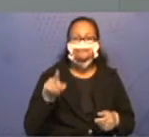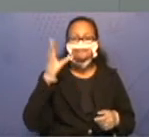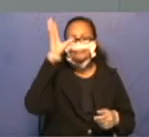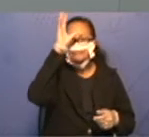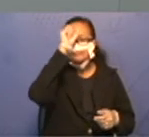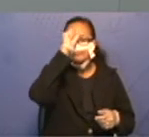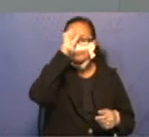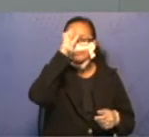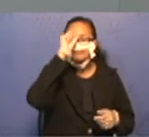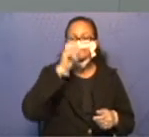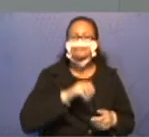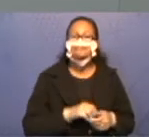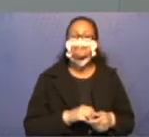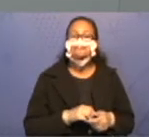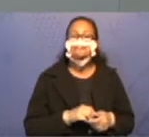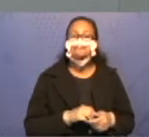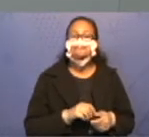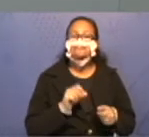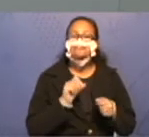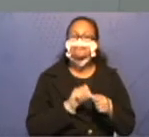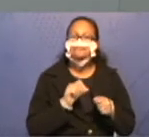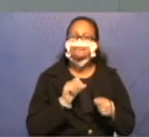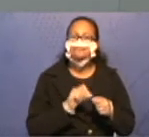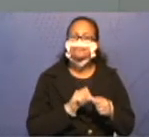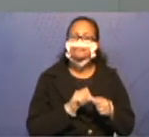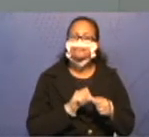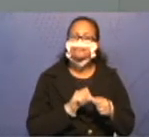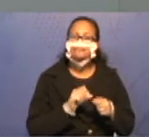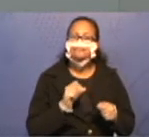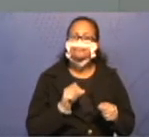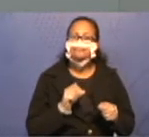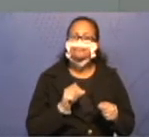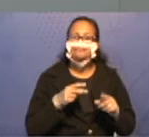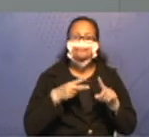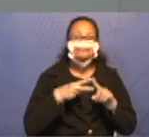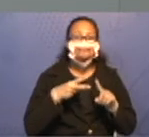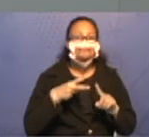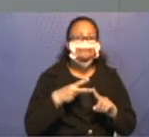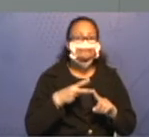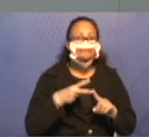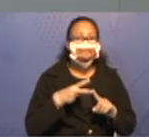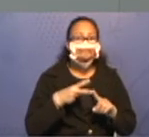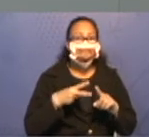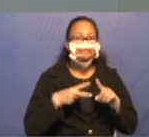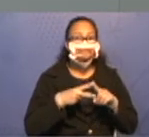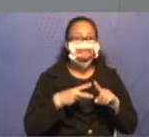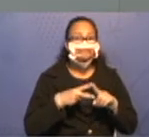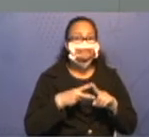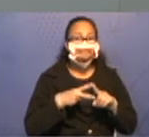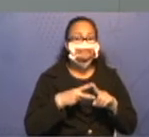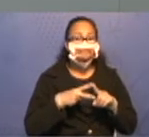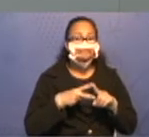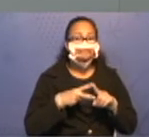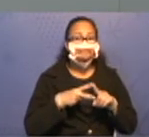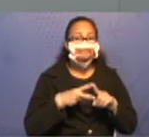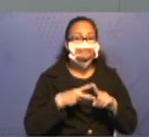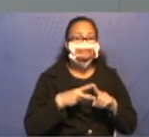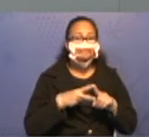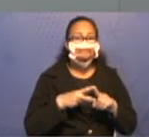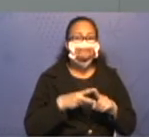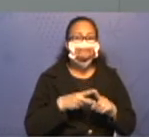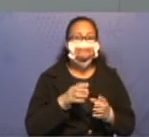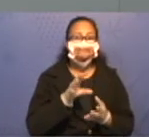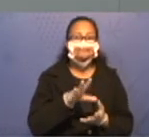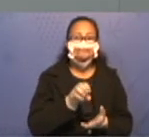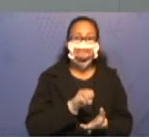aprenderam que elas realizam os dois processos ao mesmo tempo. A fotossíntese e a